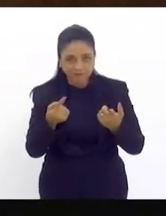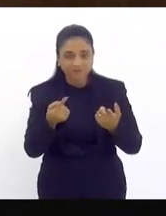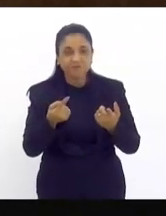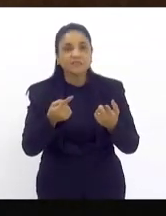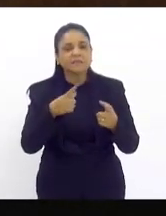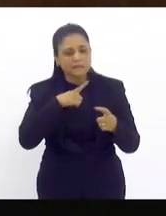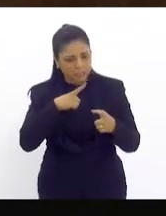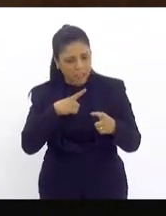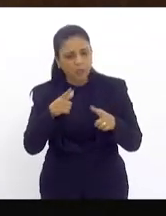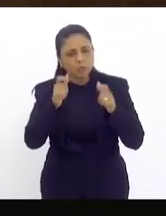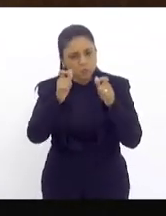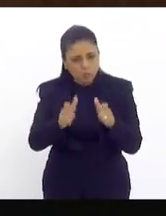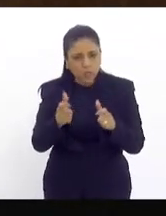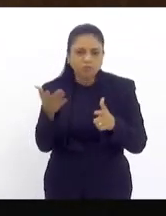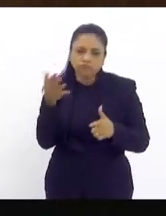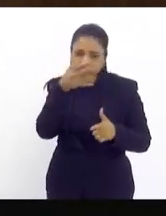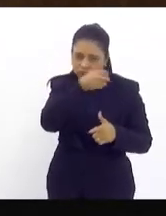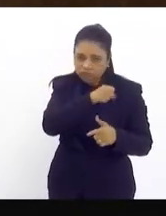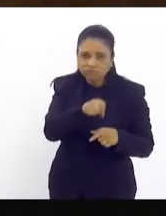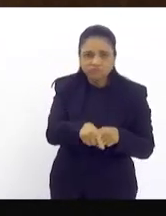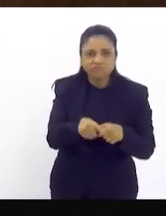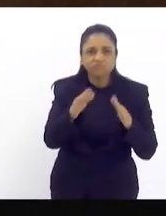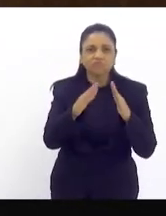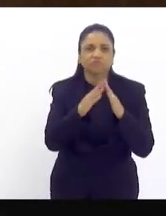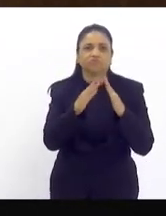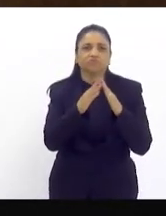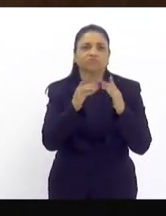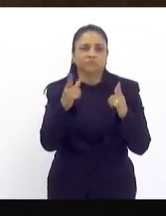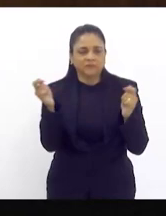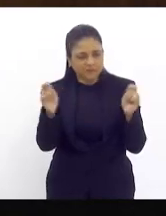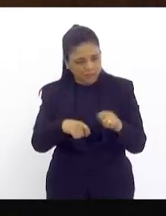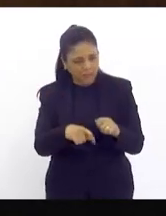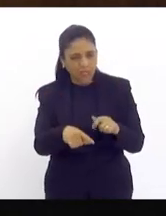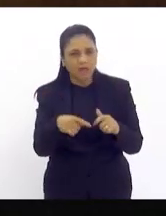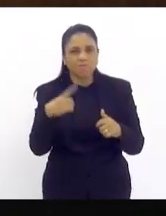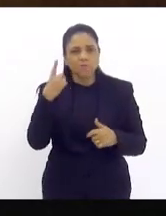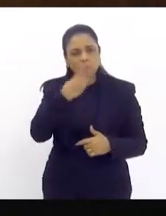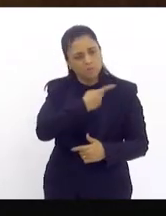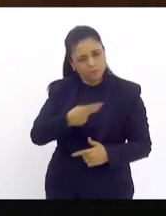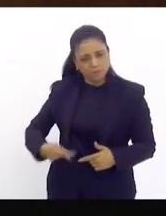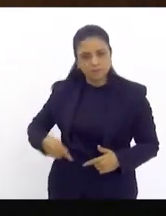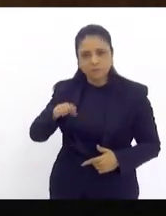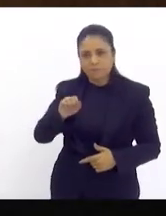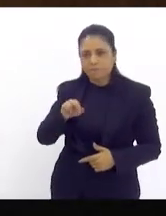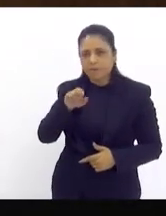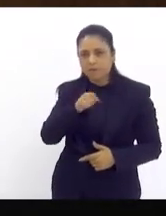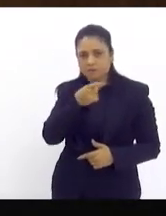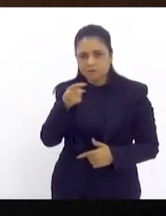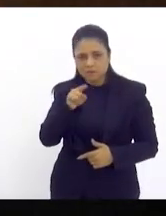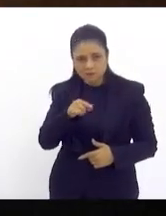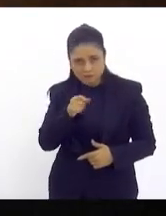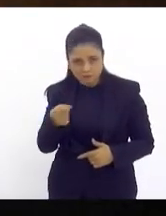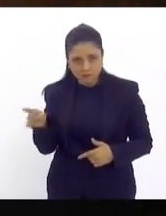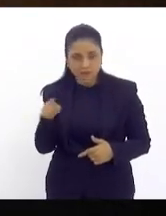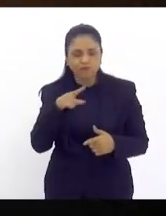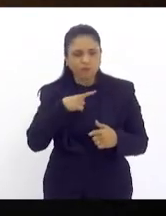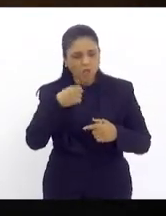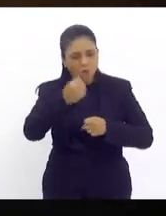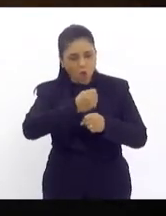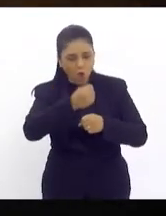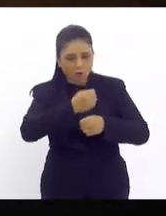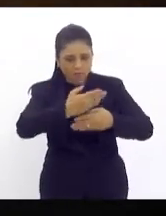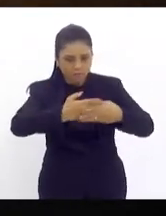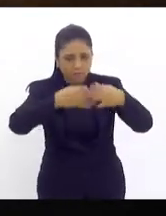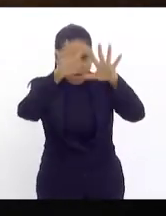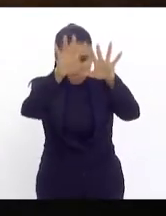recuperar a moradia meu querido presidente Brazão a gente pode fazer obras de intervenção de contenção de encostas